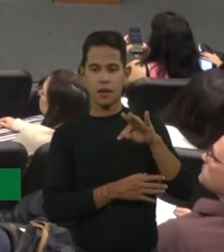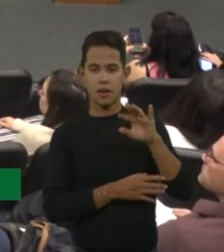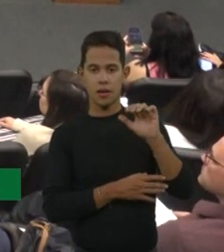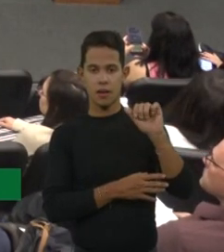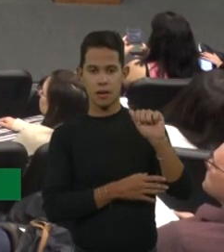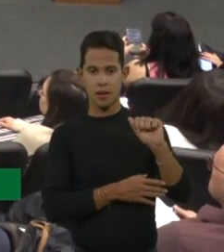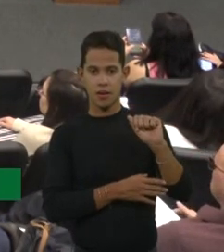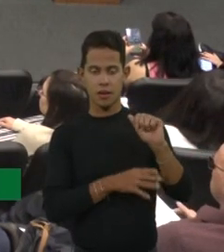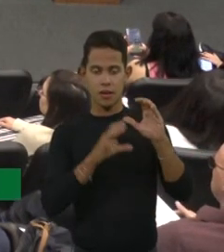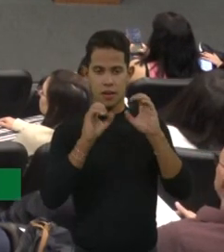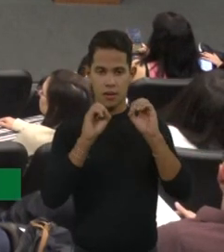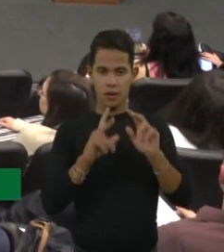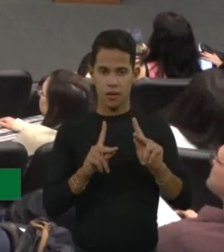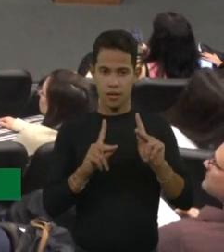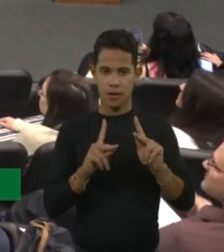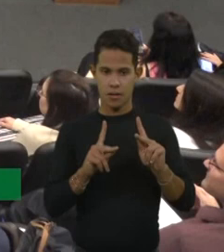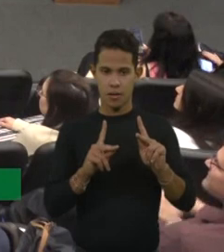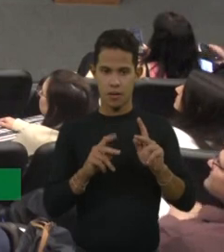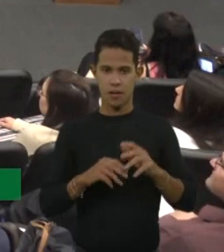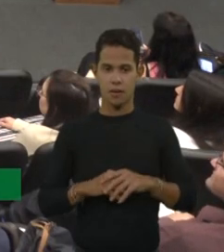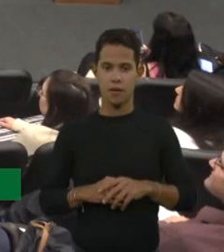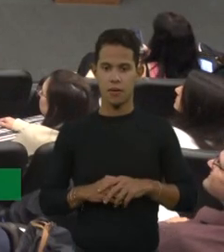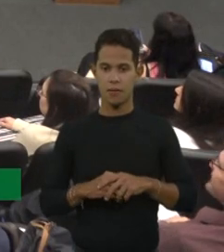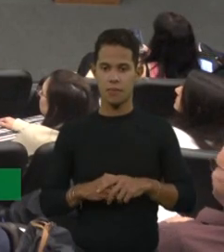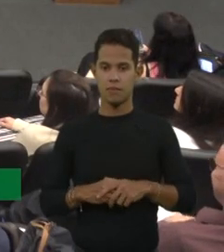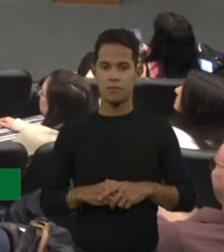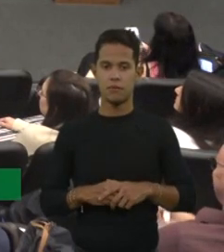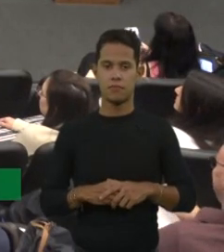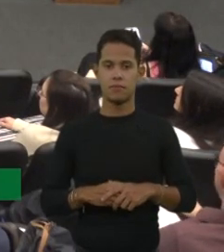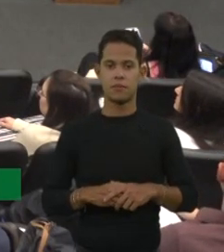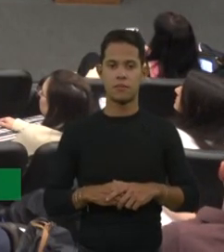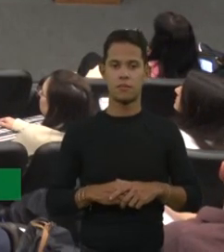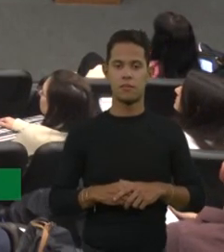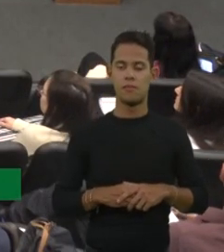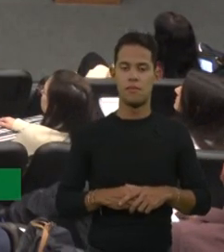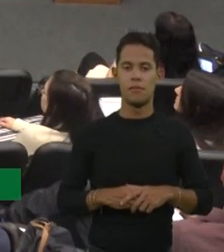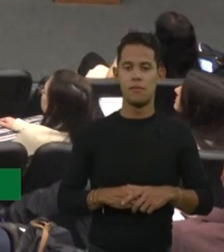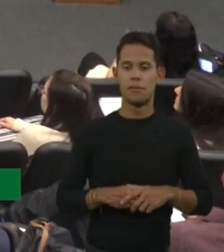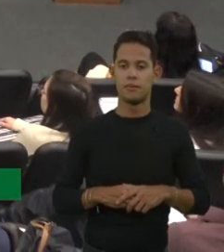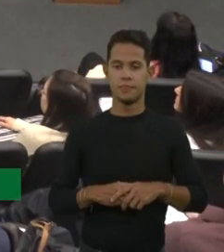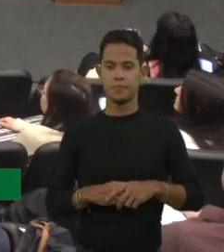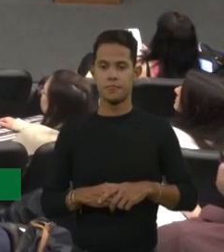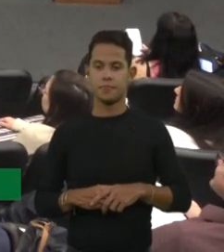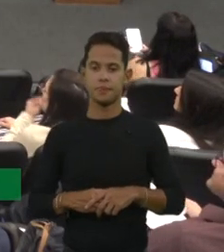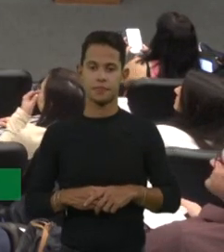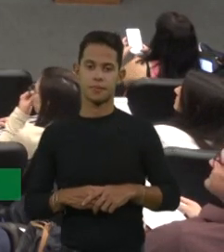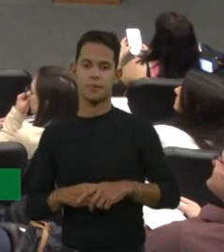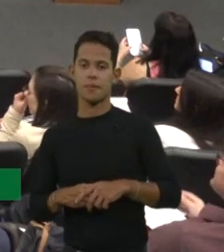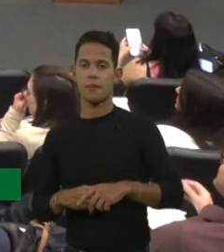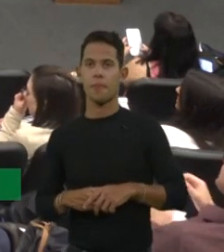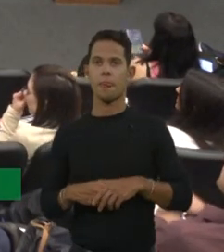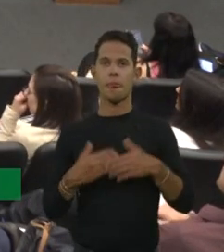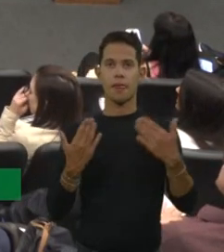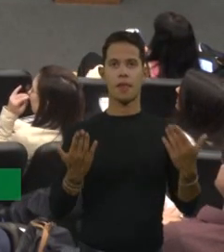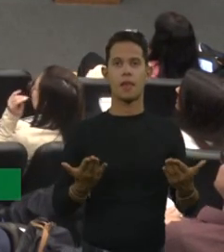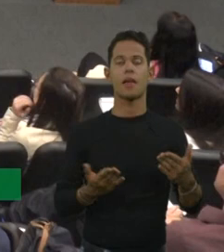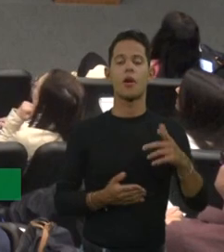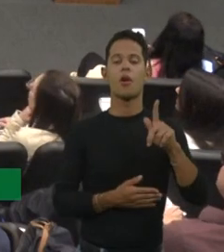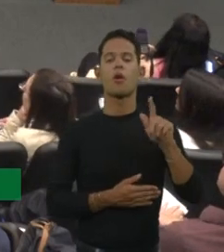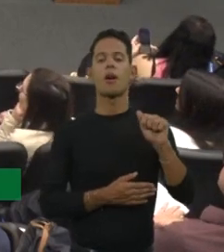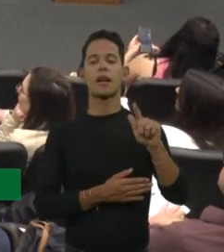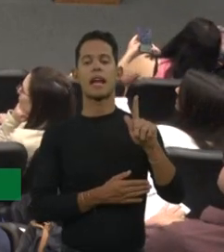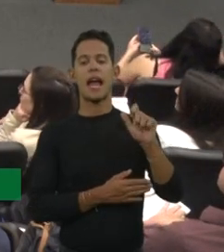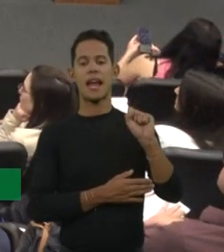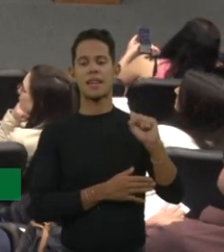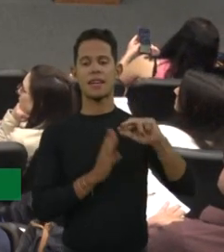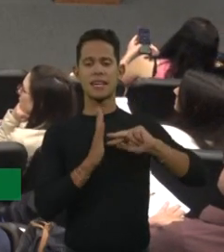Tá? Tá não. Ah, tá. Tá bom. Tá sim. E quem são os GAGs? Os GAGs, hoje, todo